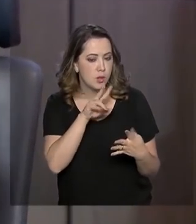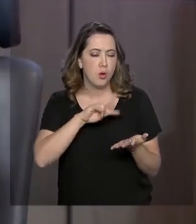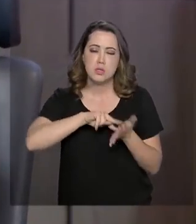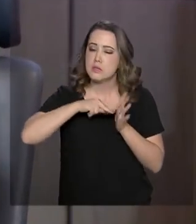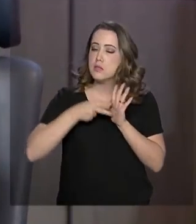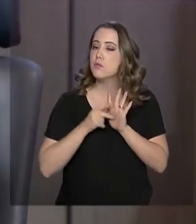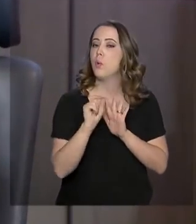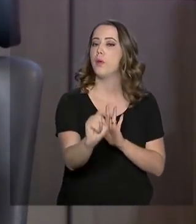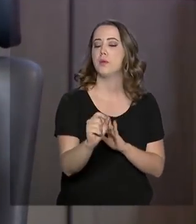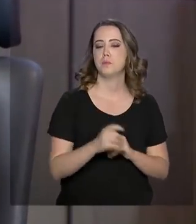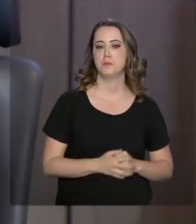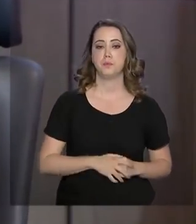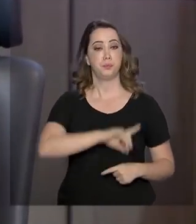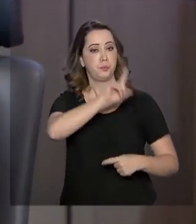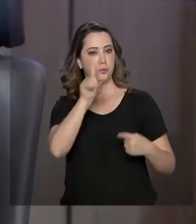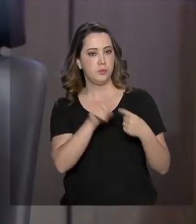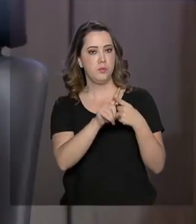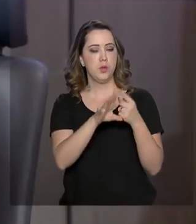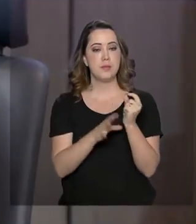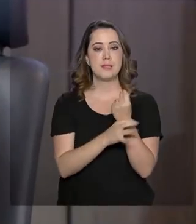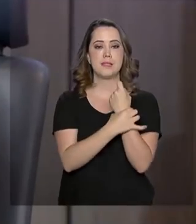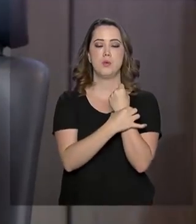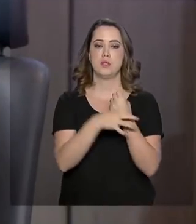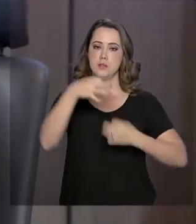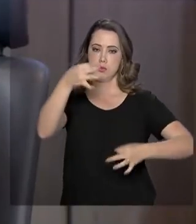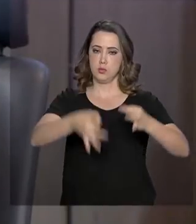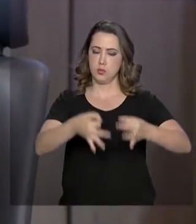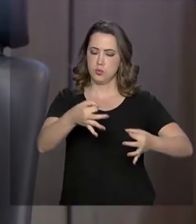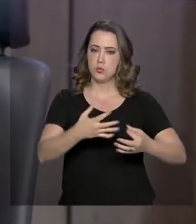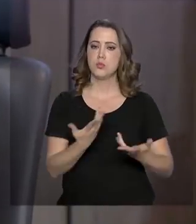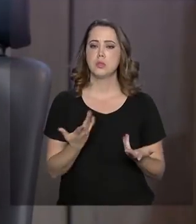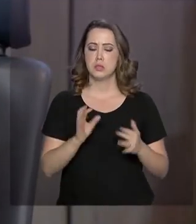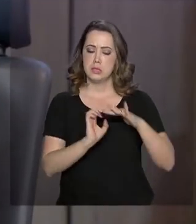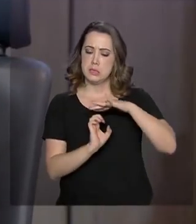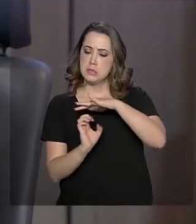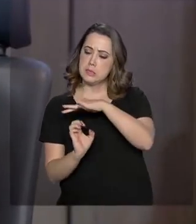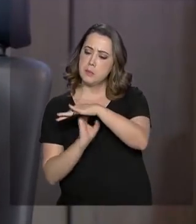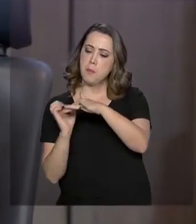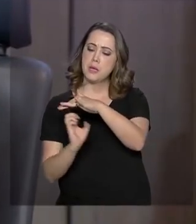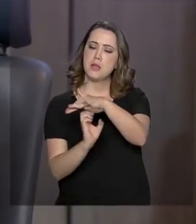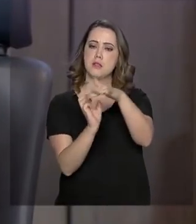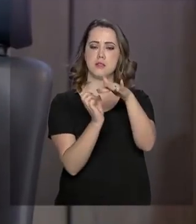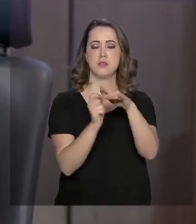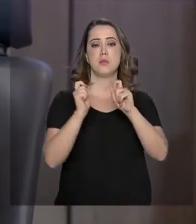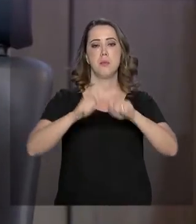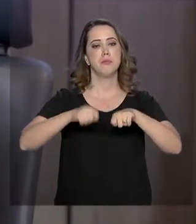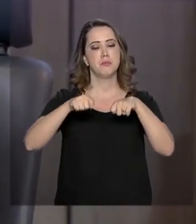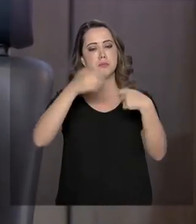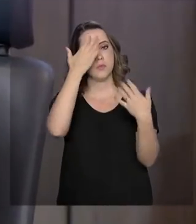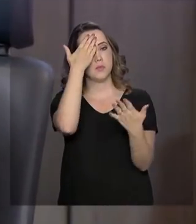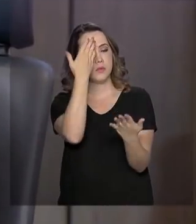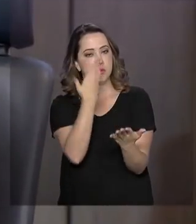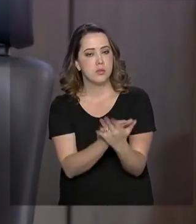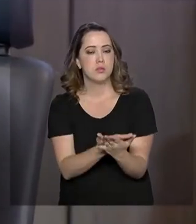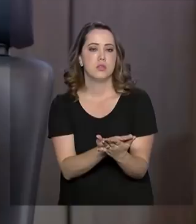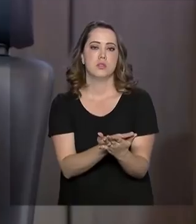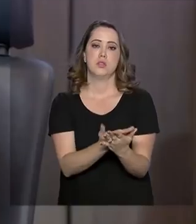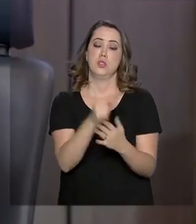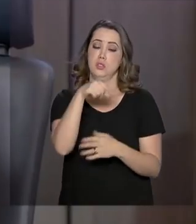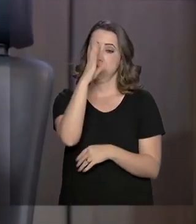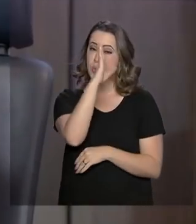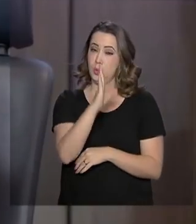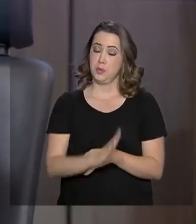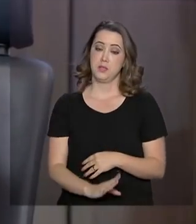prática? Um, segurança jurídica, que as empresas podem confiar que no